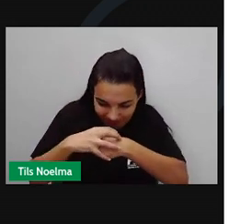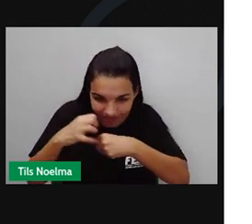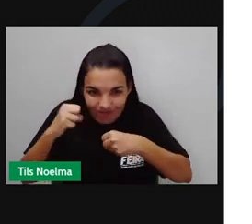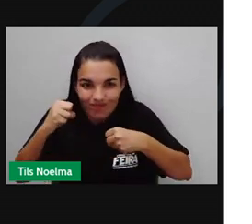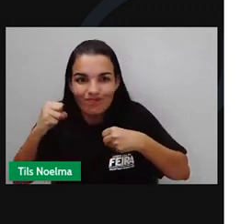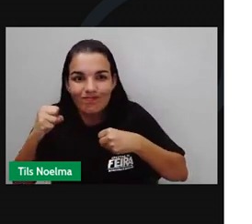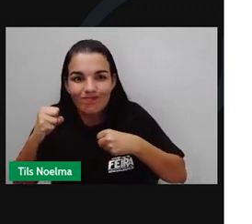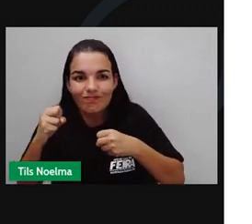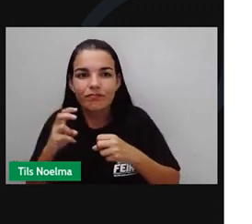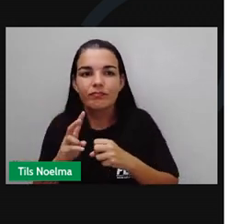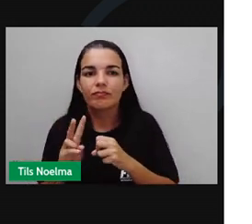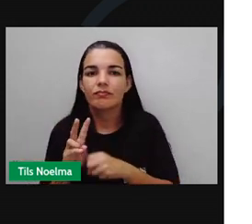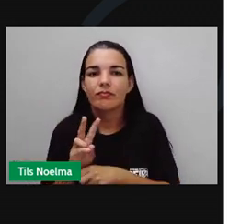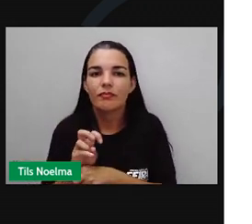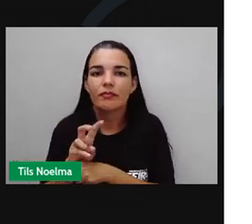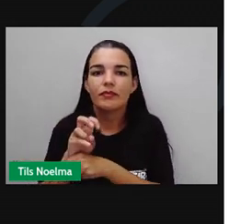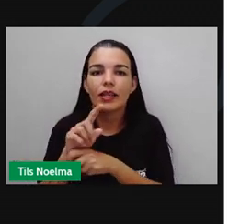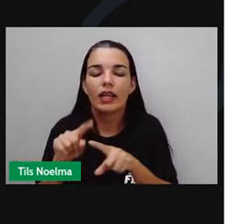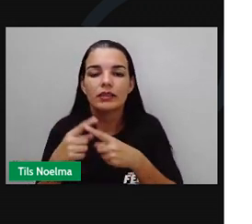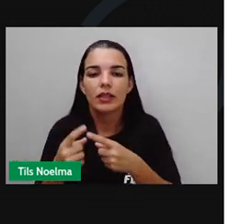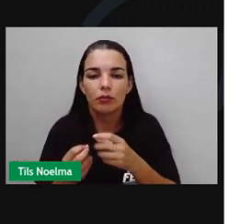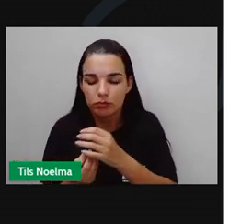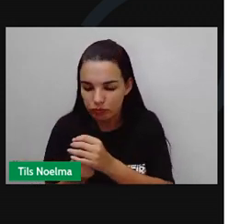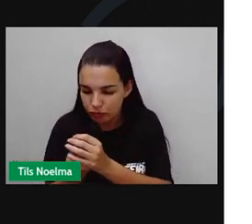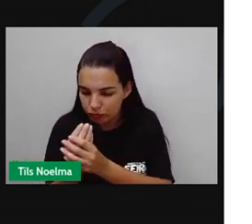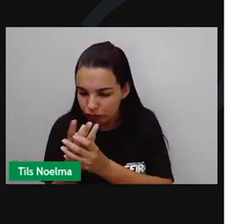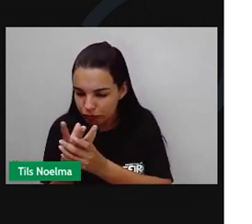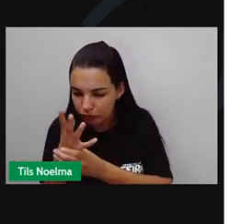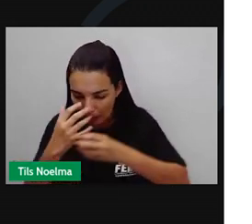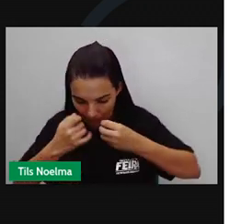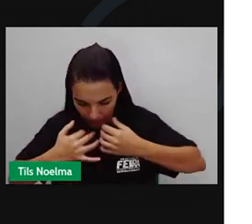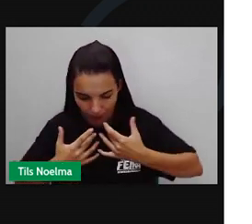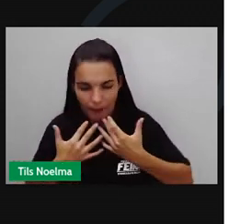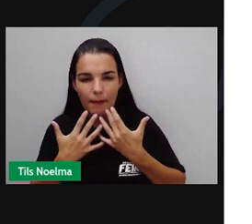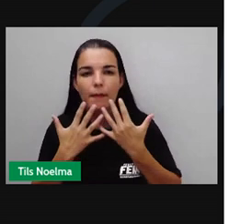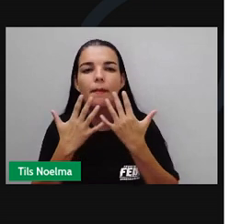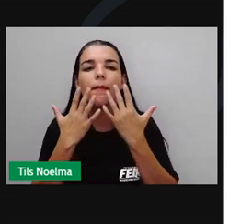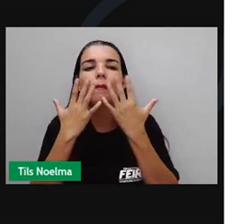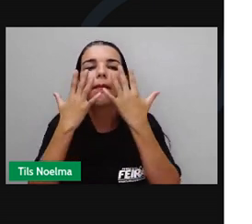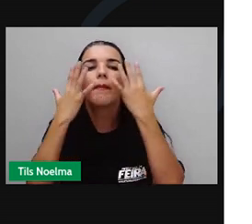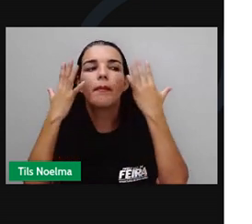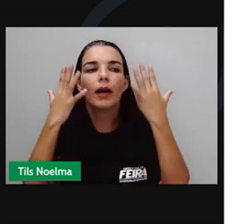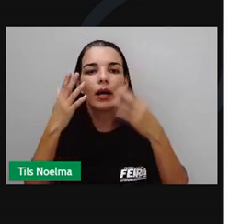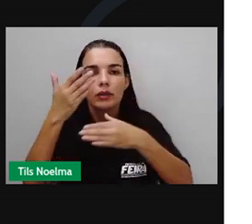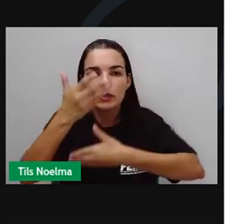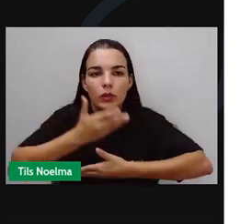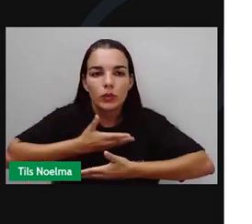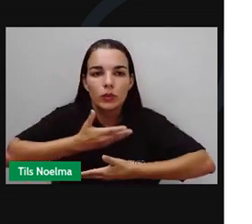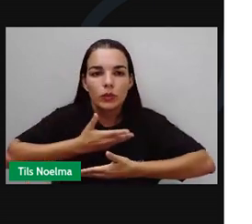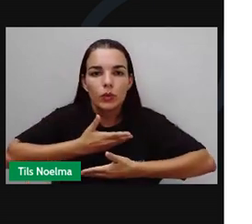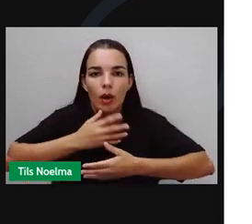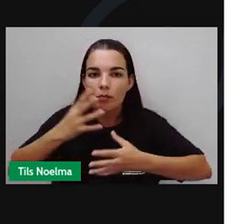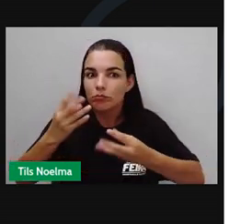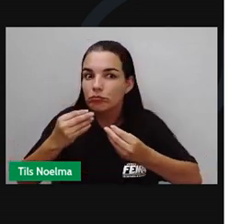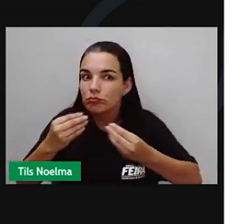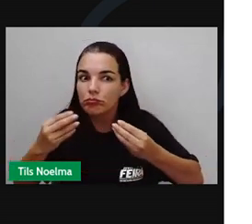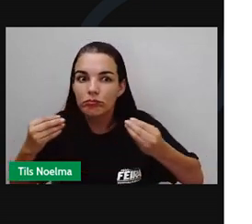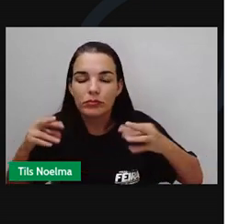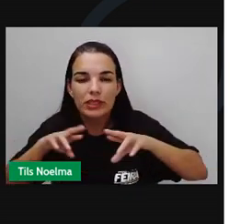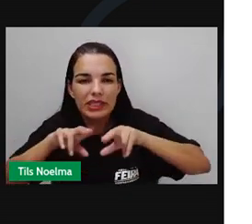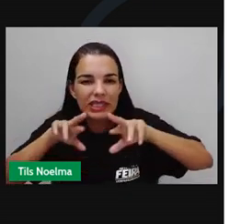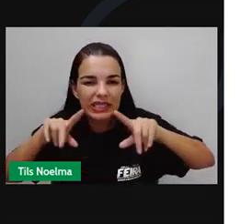partir deste momento, o vírus poderá reproduzir o seu material genético nas células do hospedeiro, e vai ser copiado muitas vezes,